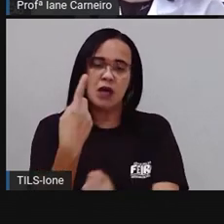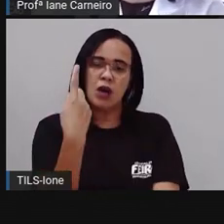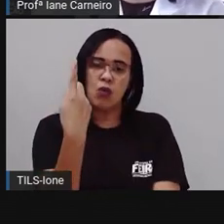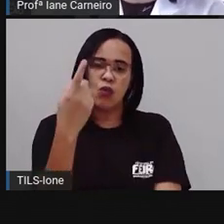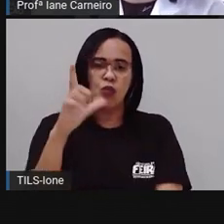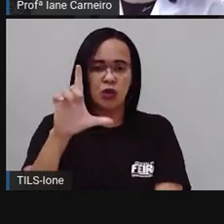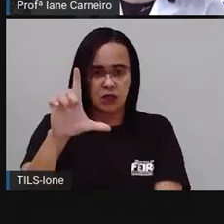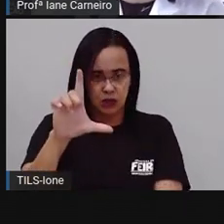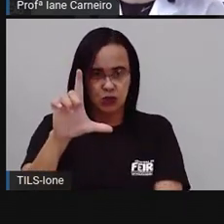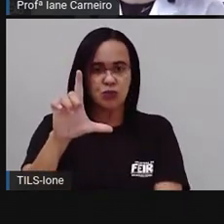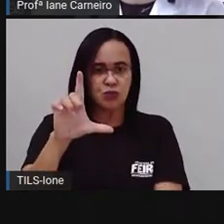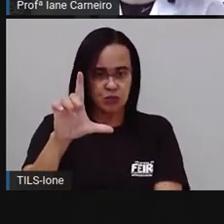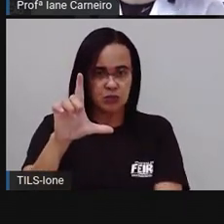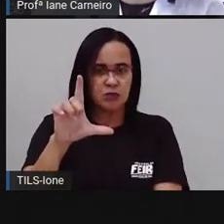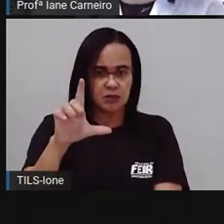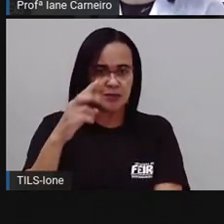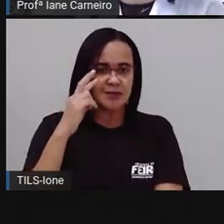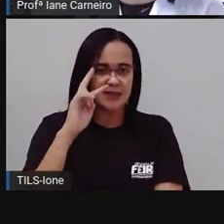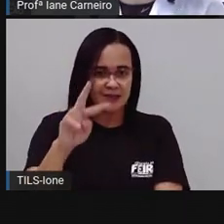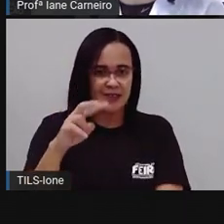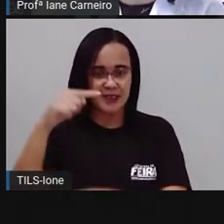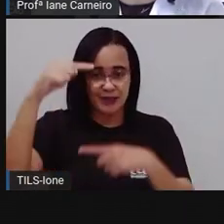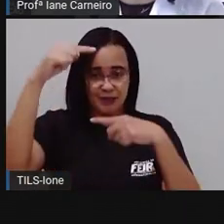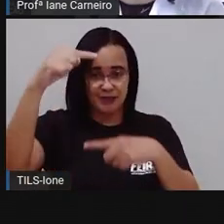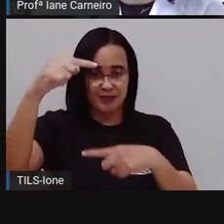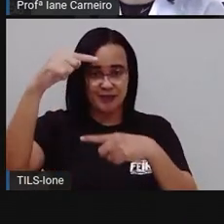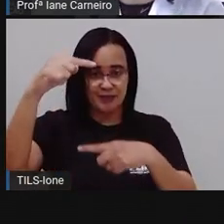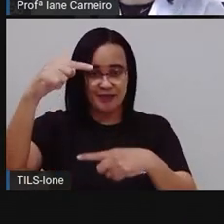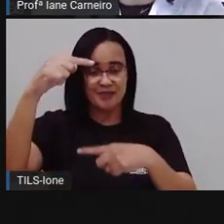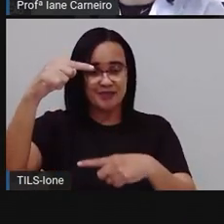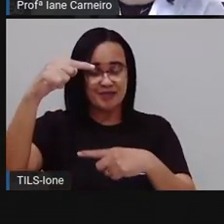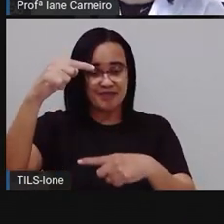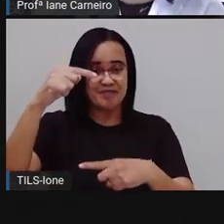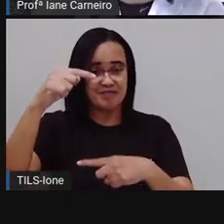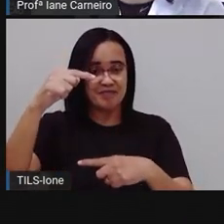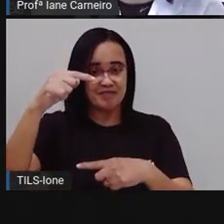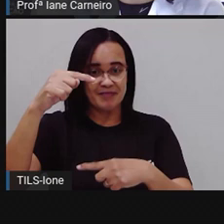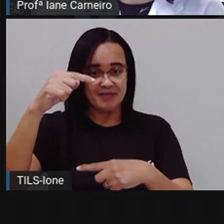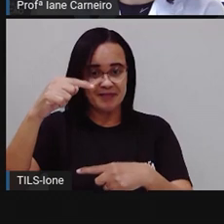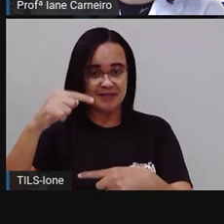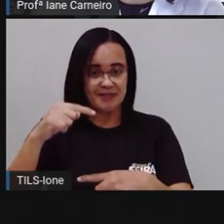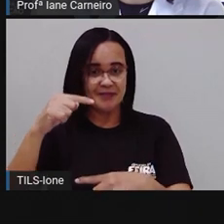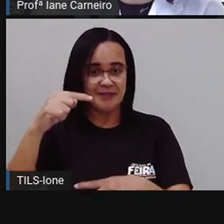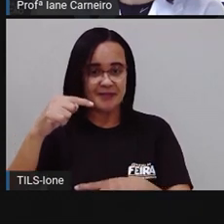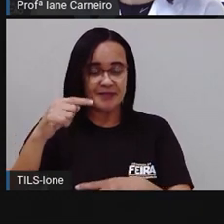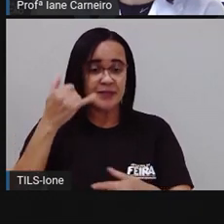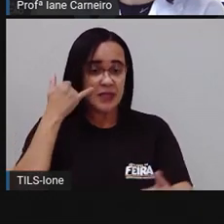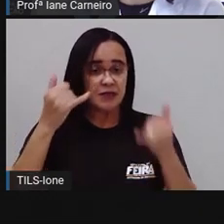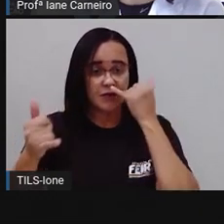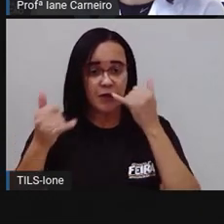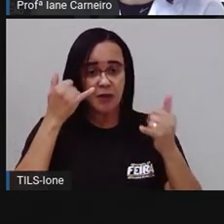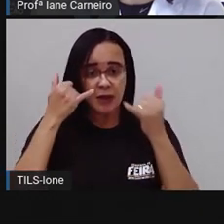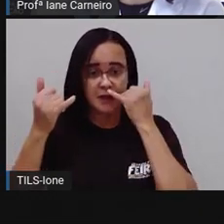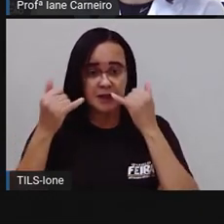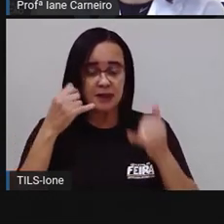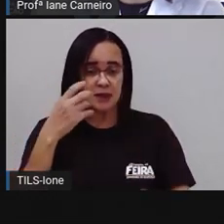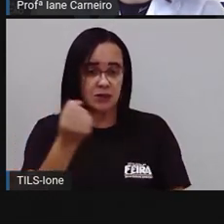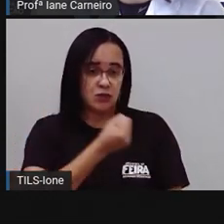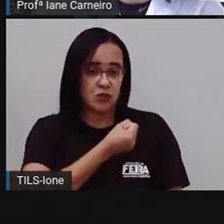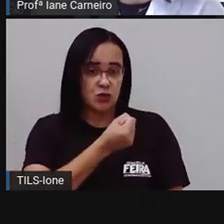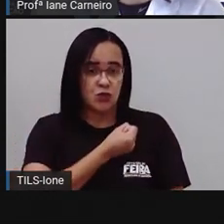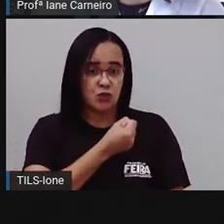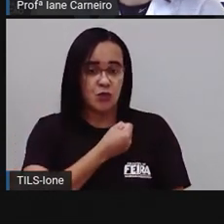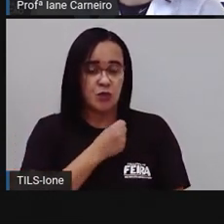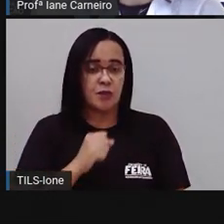a Pró colocou aqui a imagem grandona, ó, da garrafa de álcool, pra vocês observarem. Olha só a informação, ó, do número 1, né, que tá